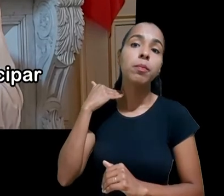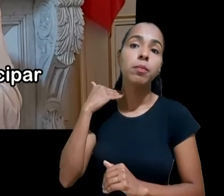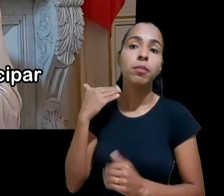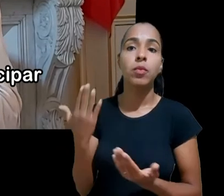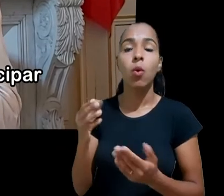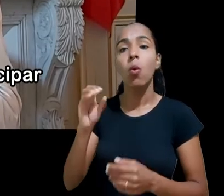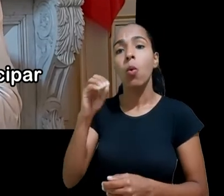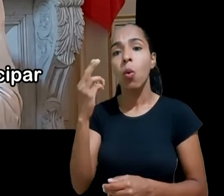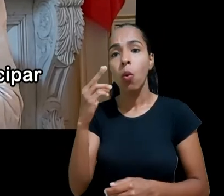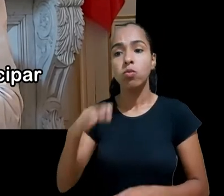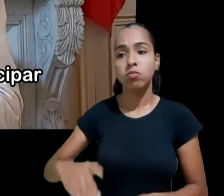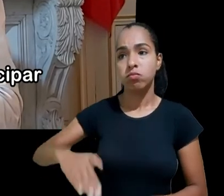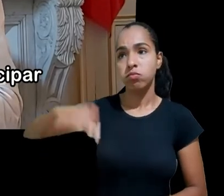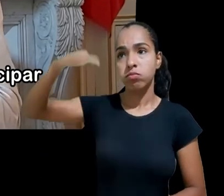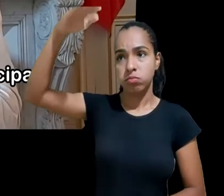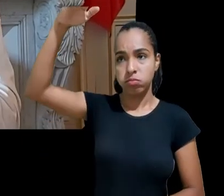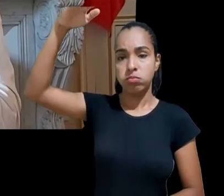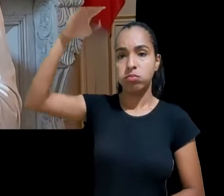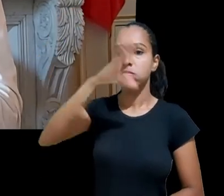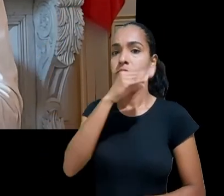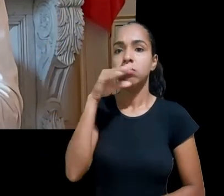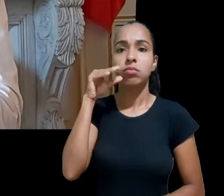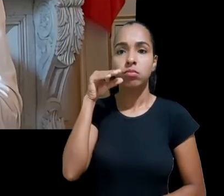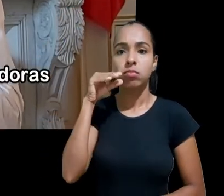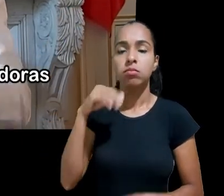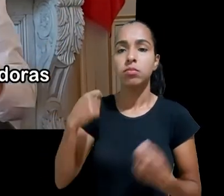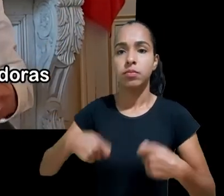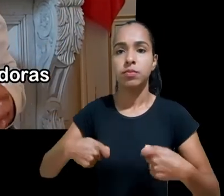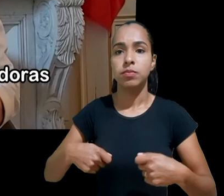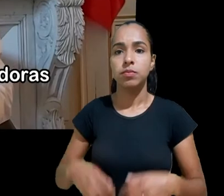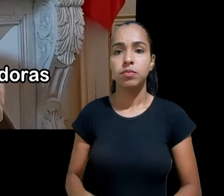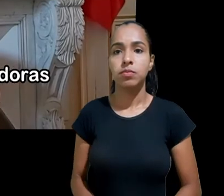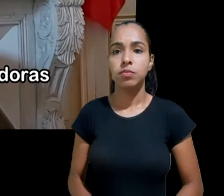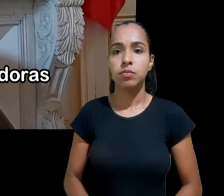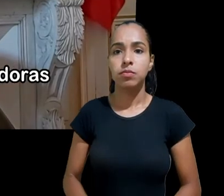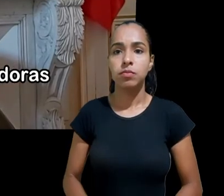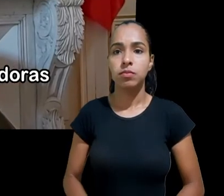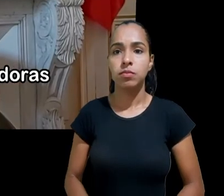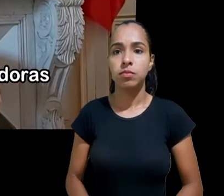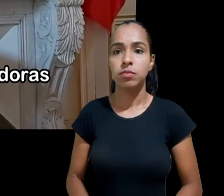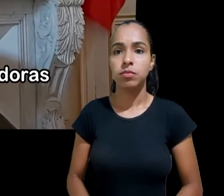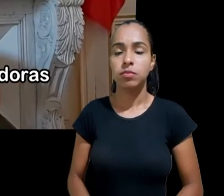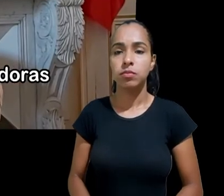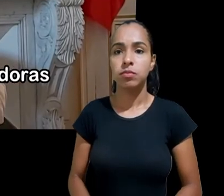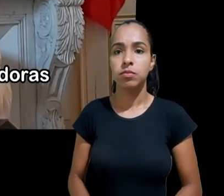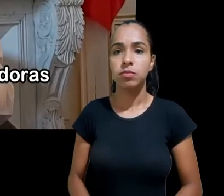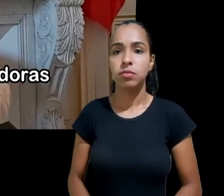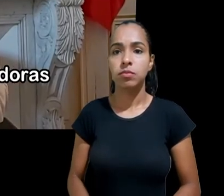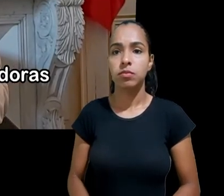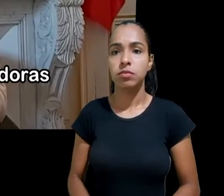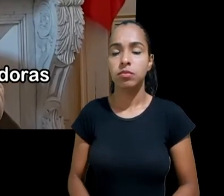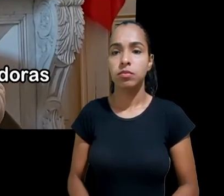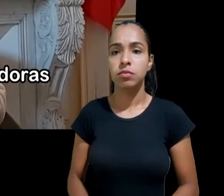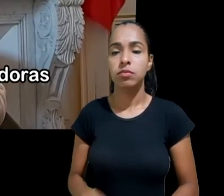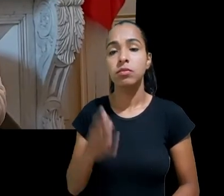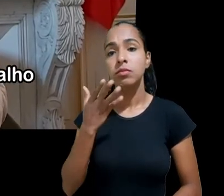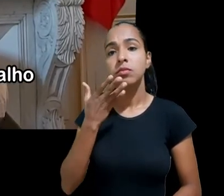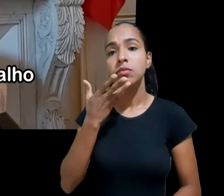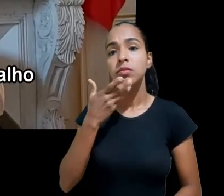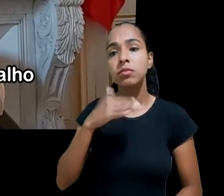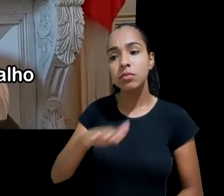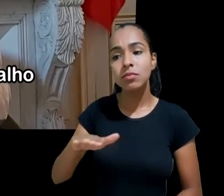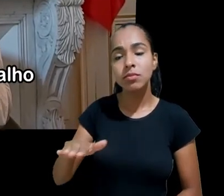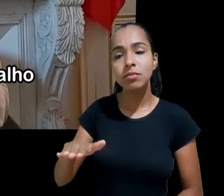maioria das crianças influenciadoras bem